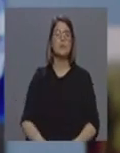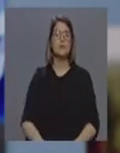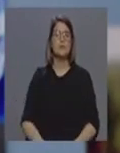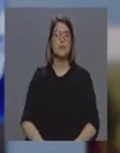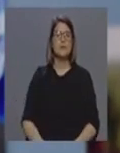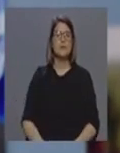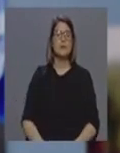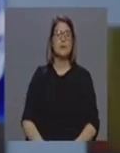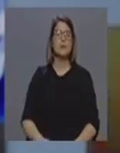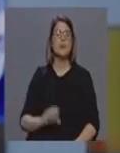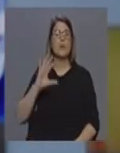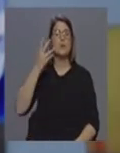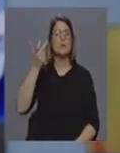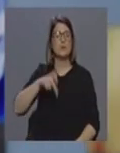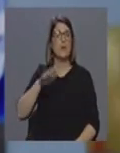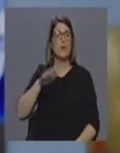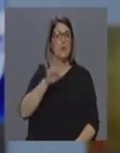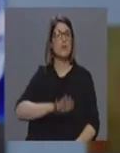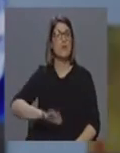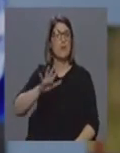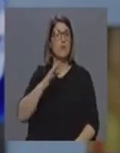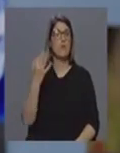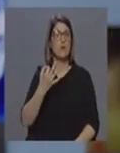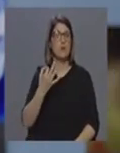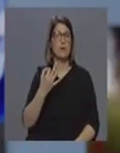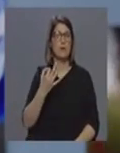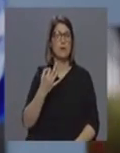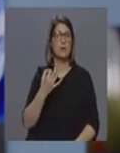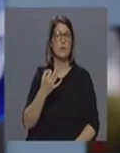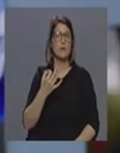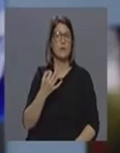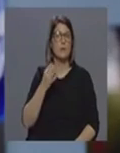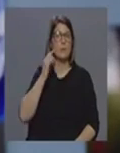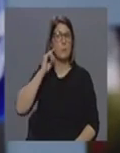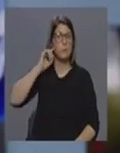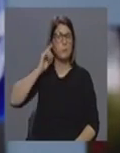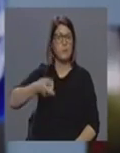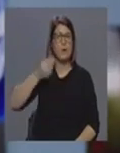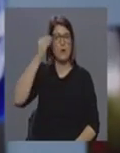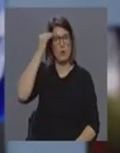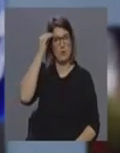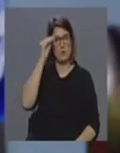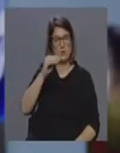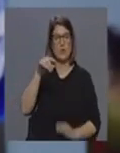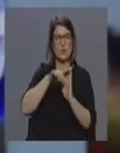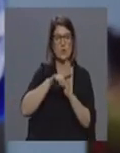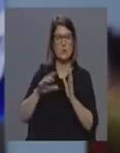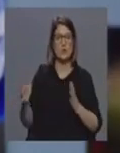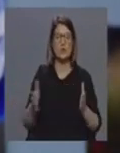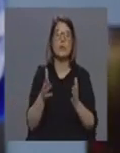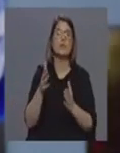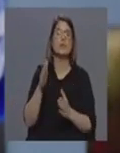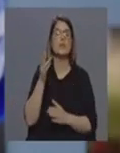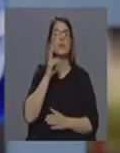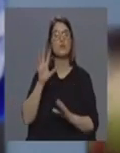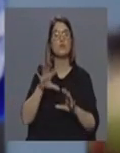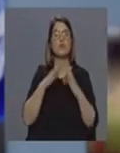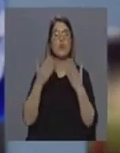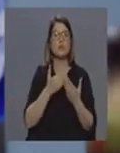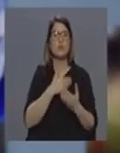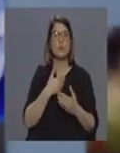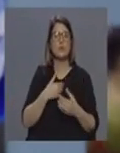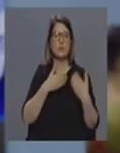e que aconteceu a nível nacional que entanto houve um desrespeito digamos assim por aquilo que foram as recomendações e orientações da Direção-Geral da Saúde e das Autoridades de Saúde